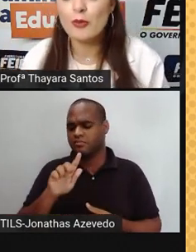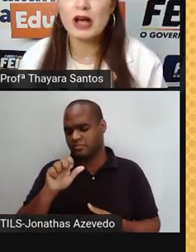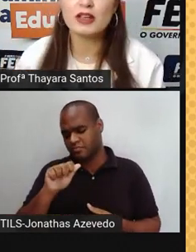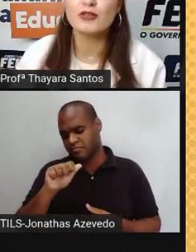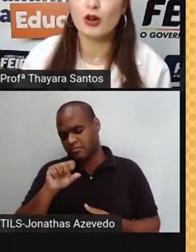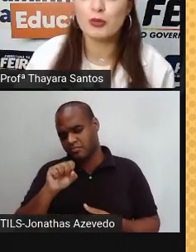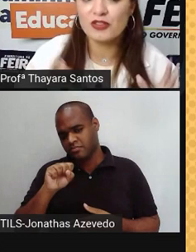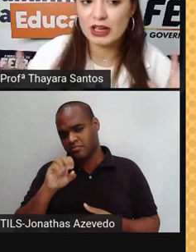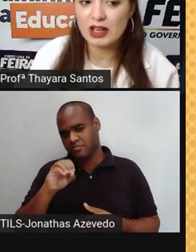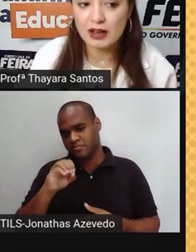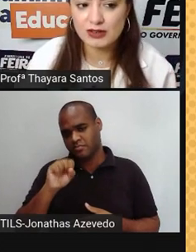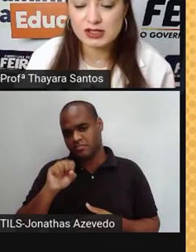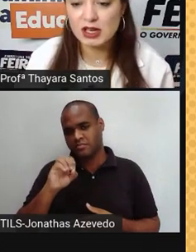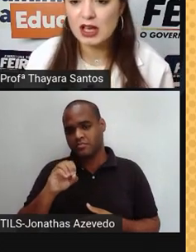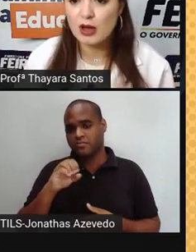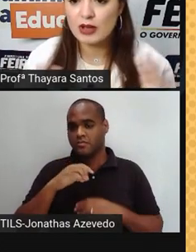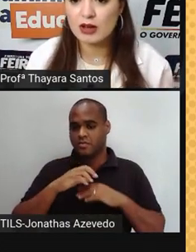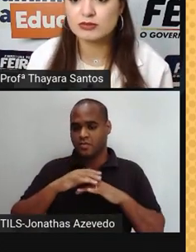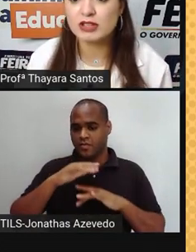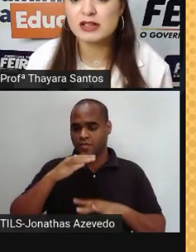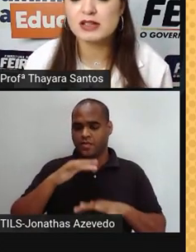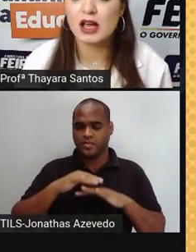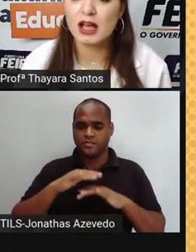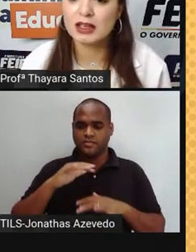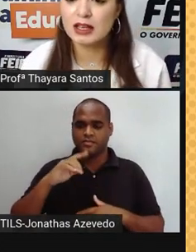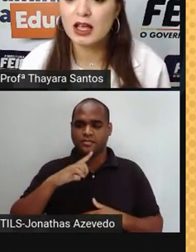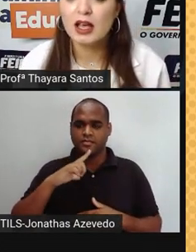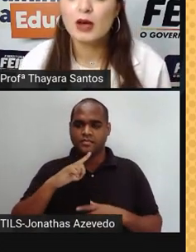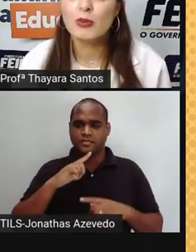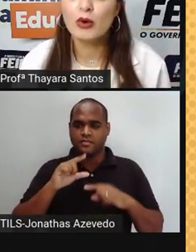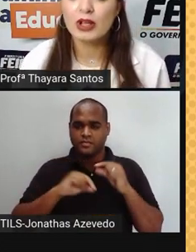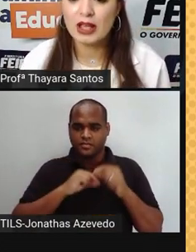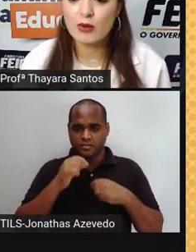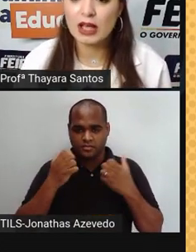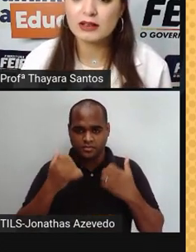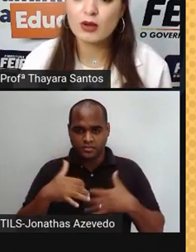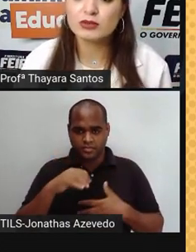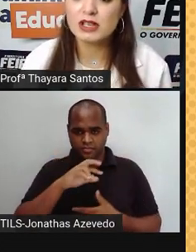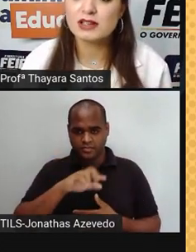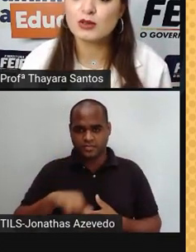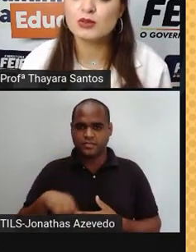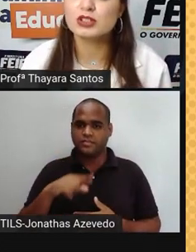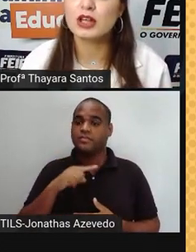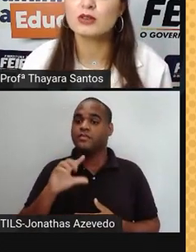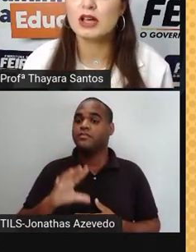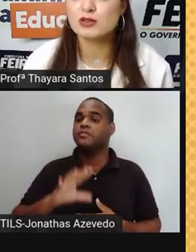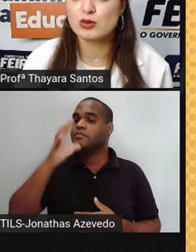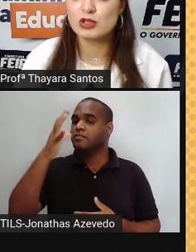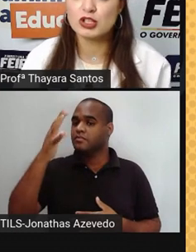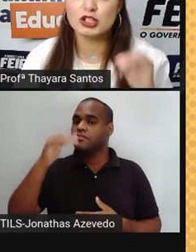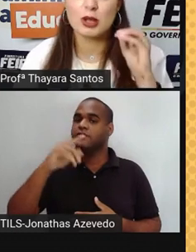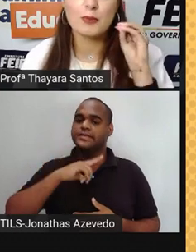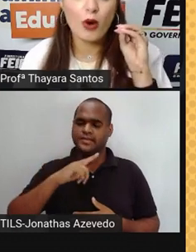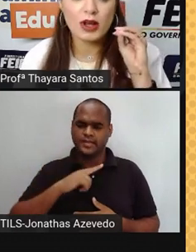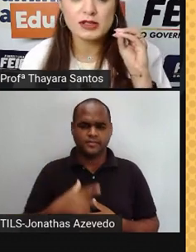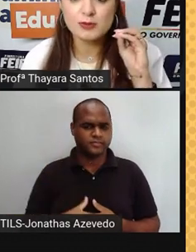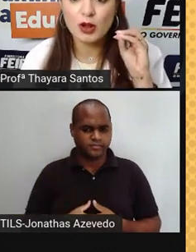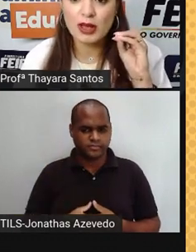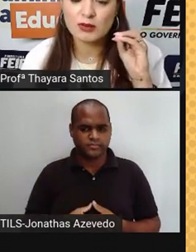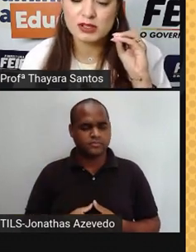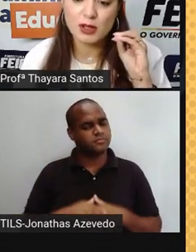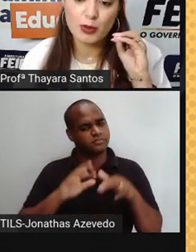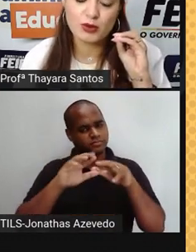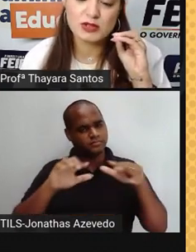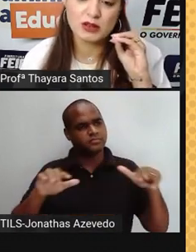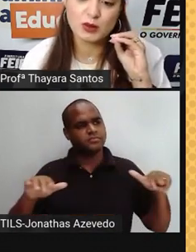forma e volume variáveis. É o que acontece aqui. Por quê? O que está acontecendo no estado gasoso? A gente tem poucas